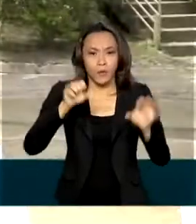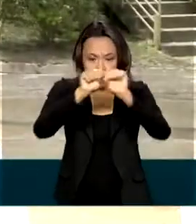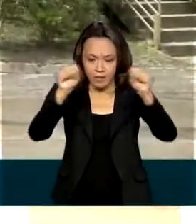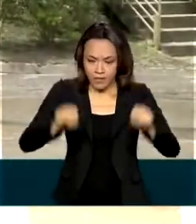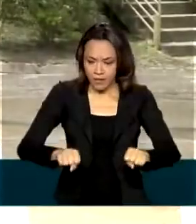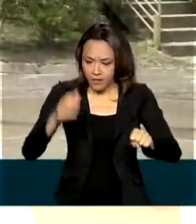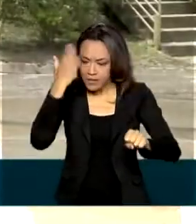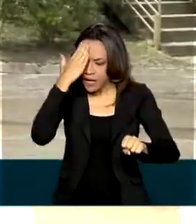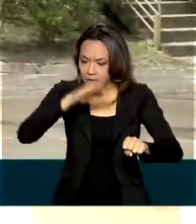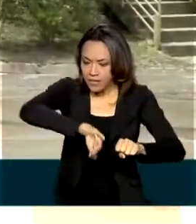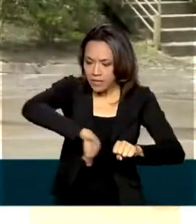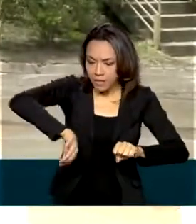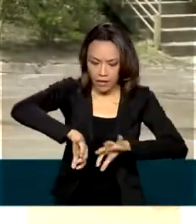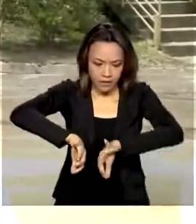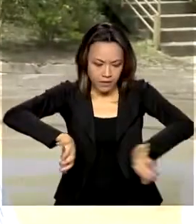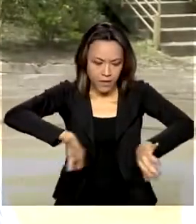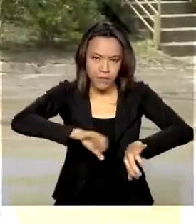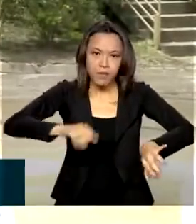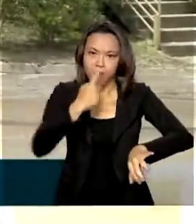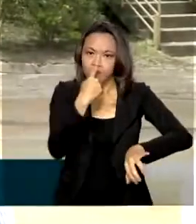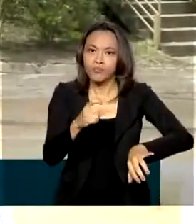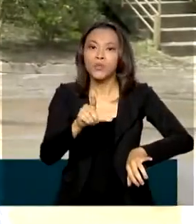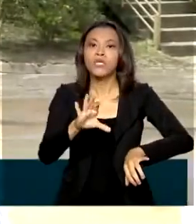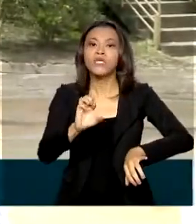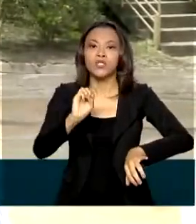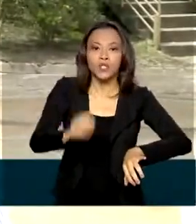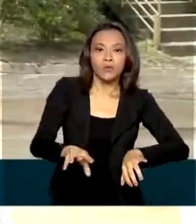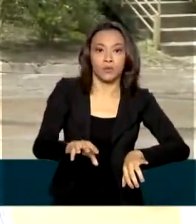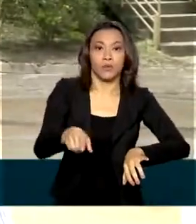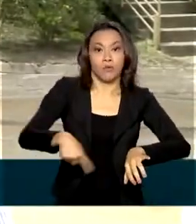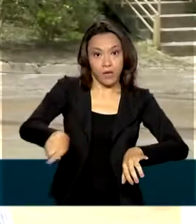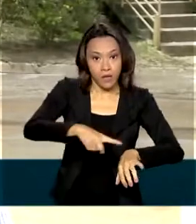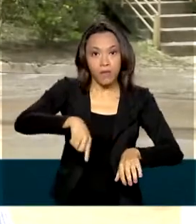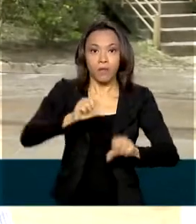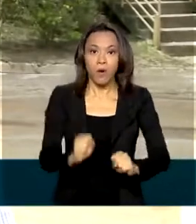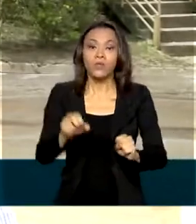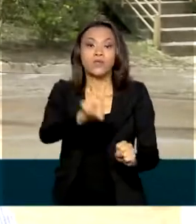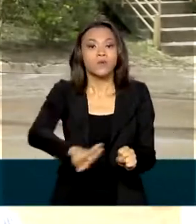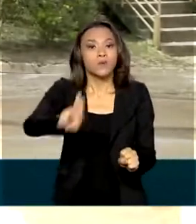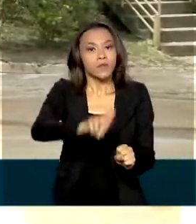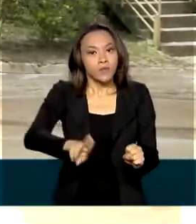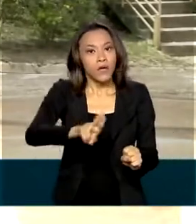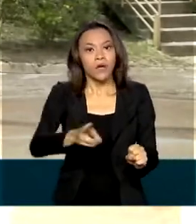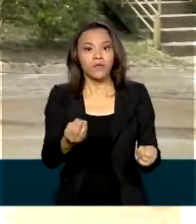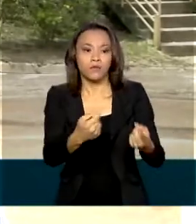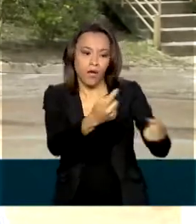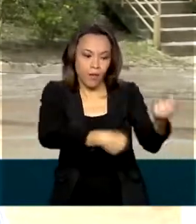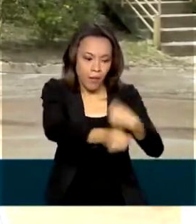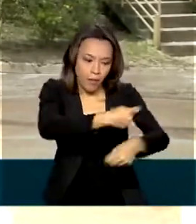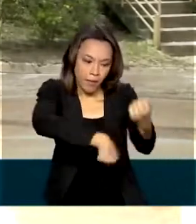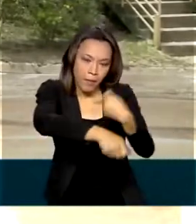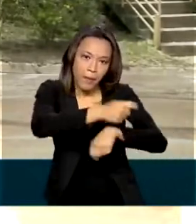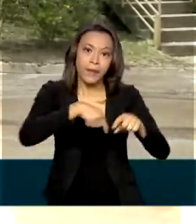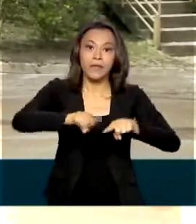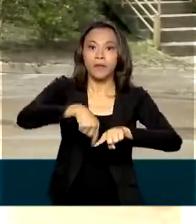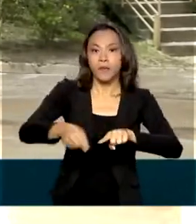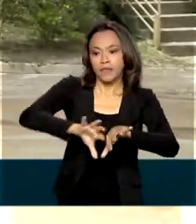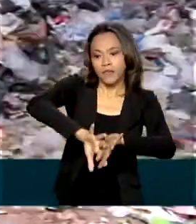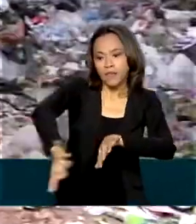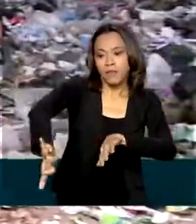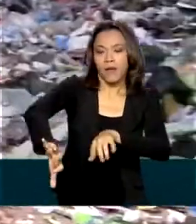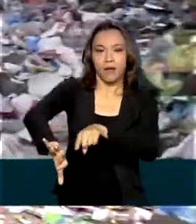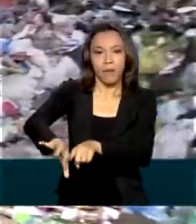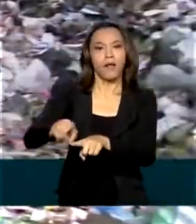valor agregado e que podem ser reinseridos na economia através da reciclagem e aqueles que podem ser separados para a destinação